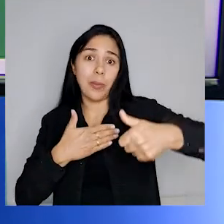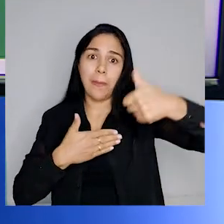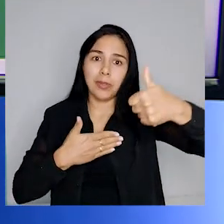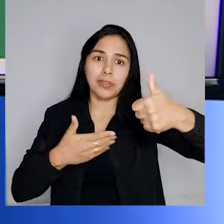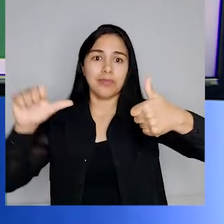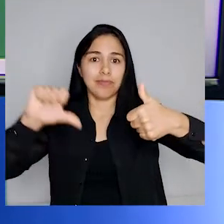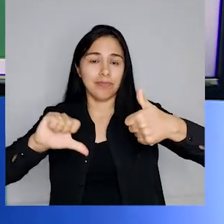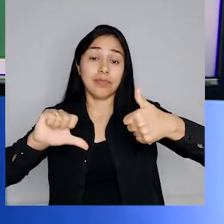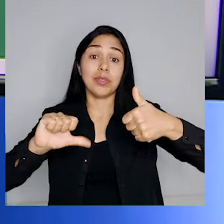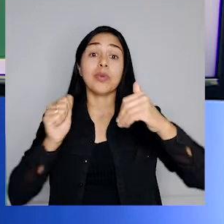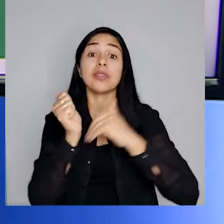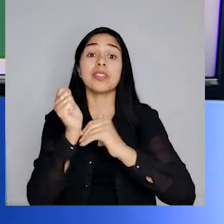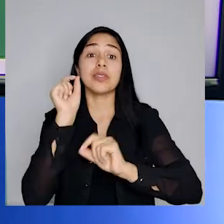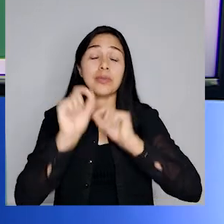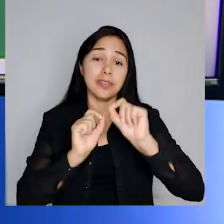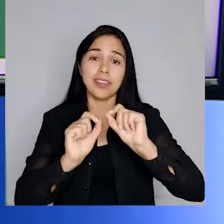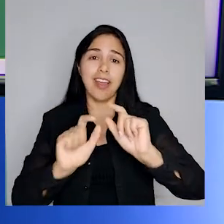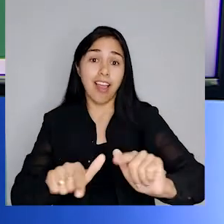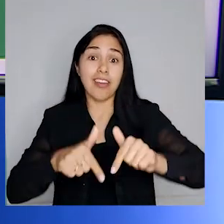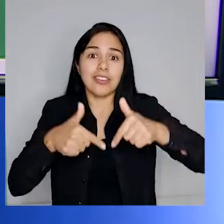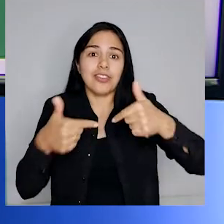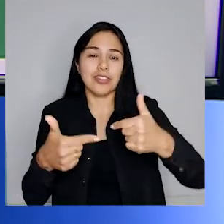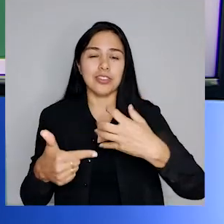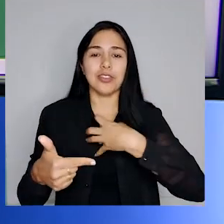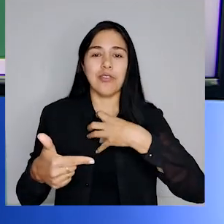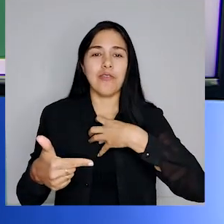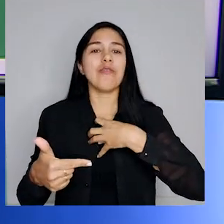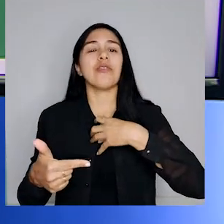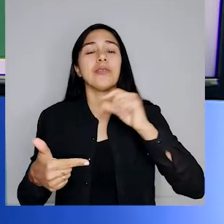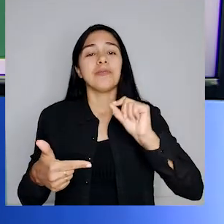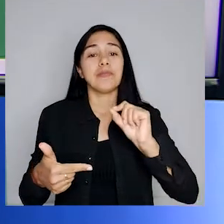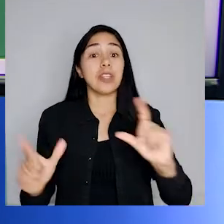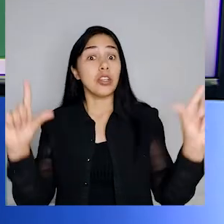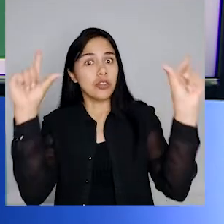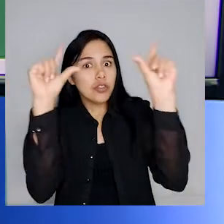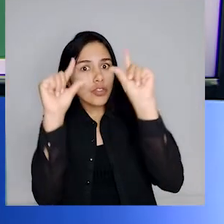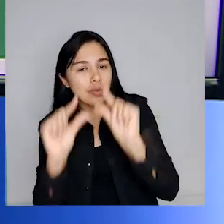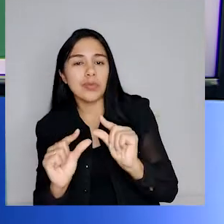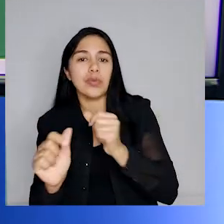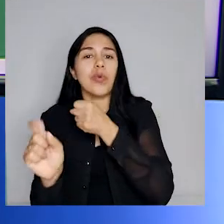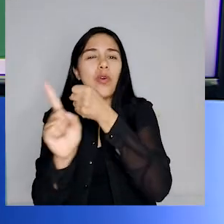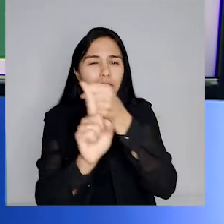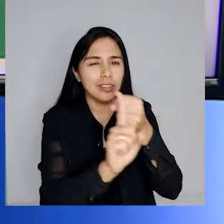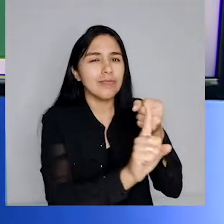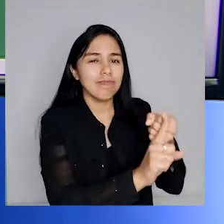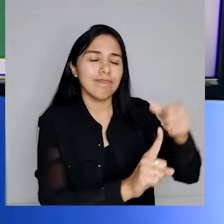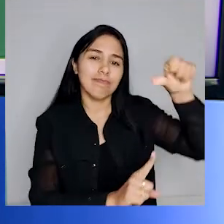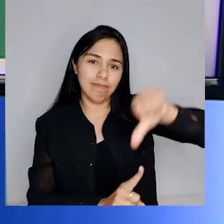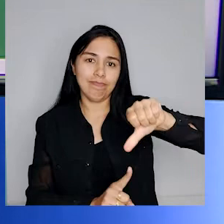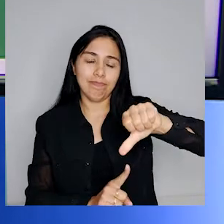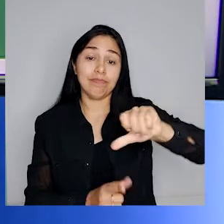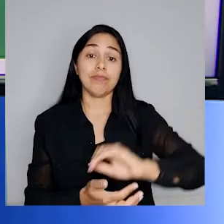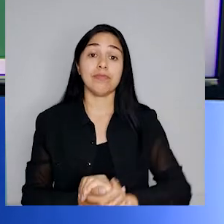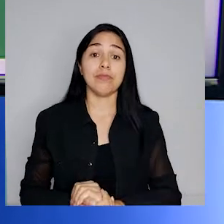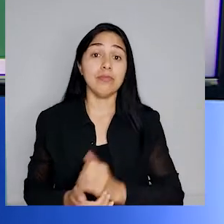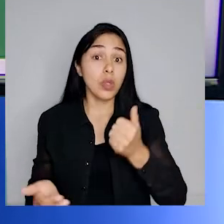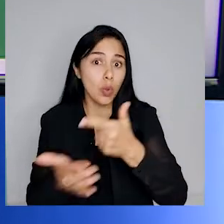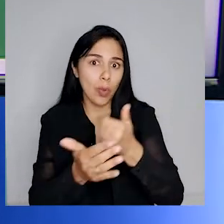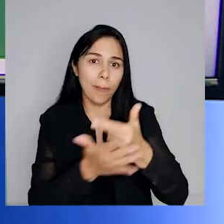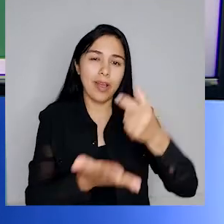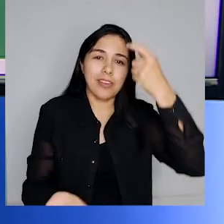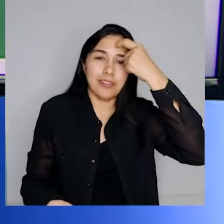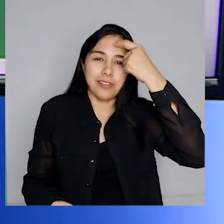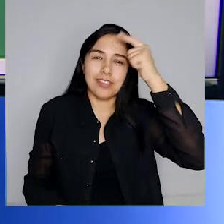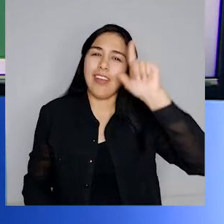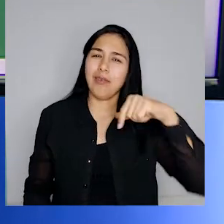agir de forma que gere o mínimo de impacto negativo possível. O consumo consciente é um grande aliado nesse